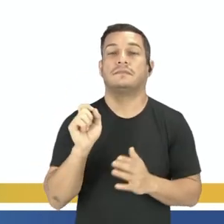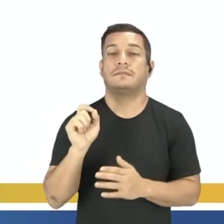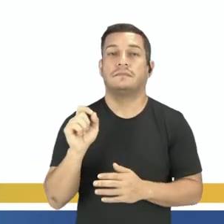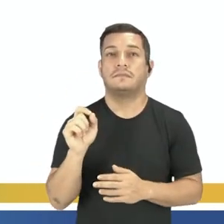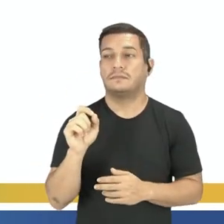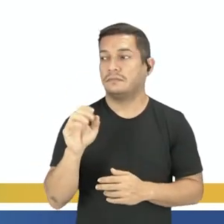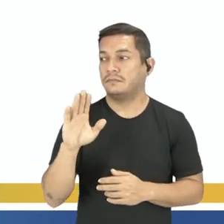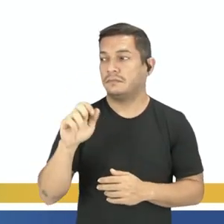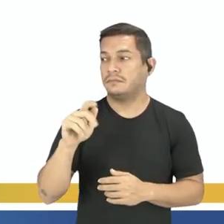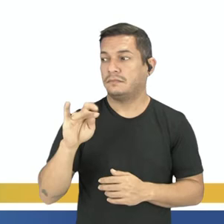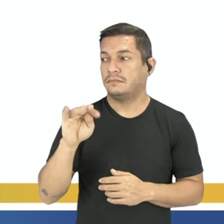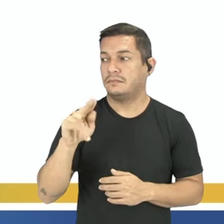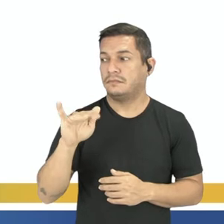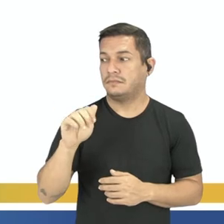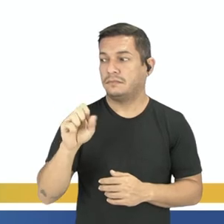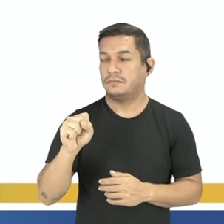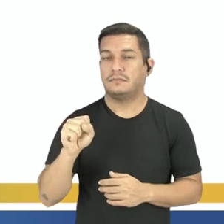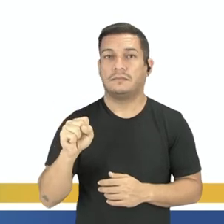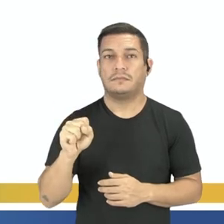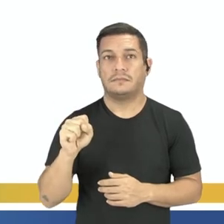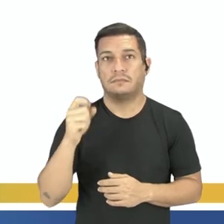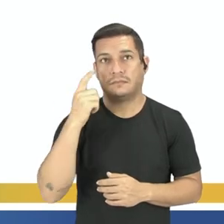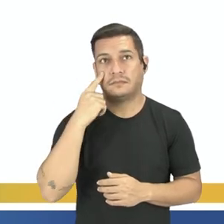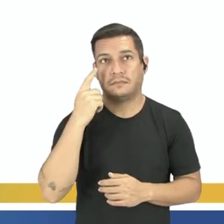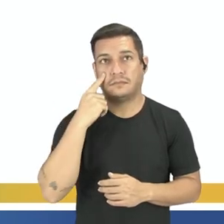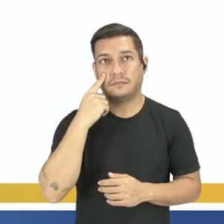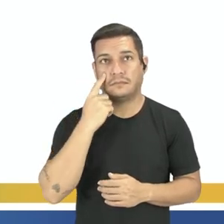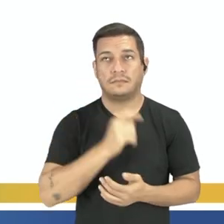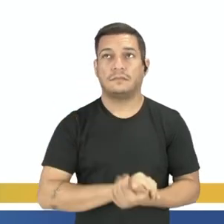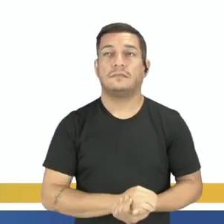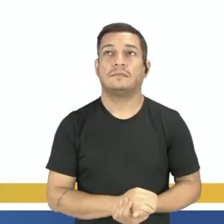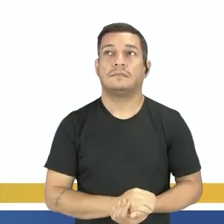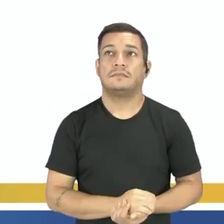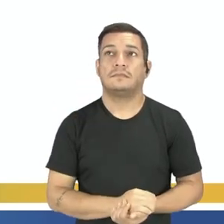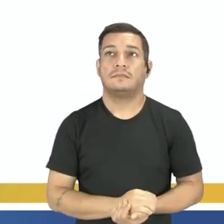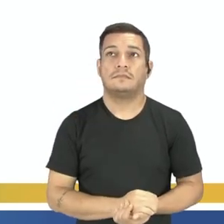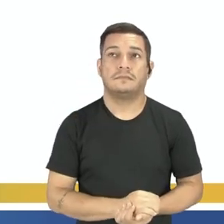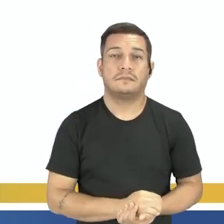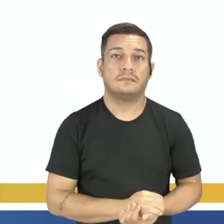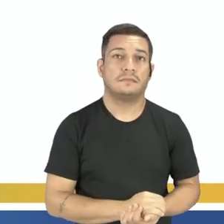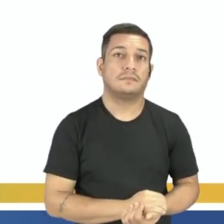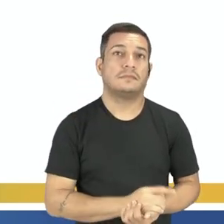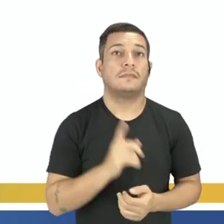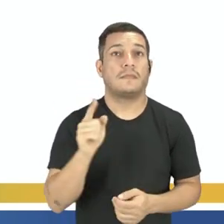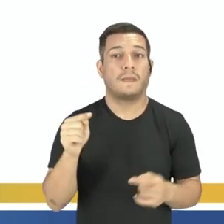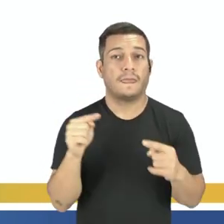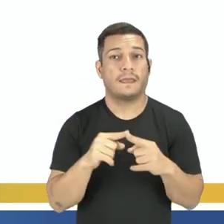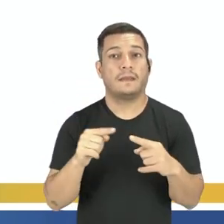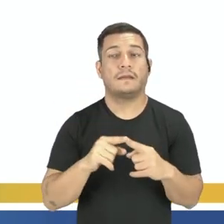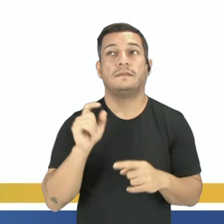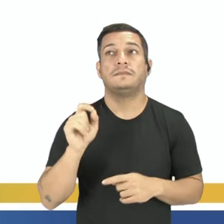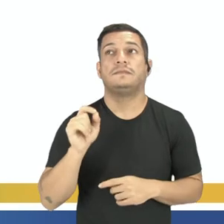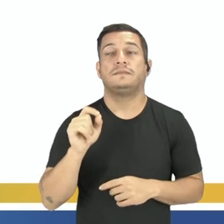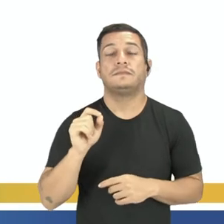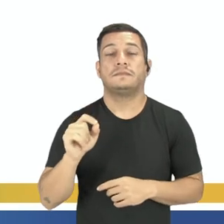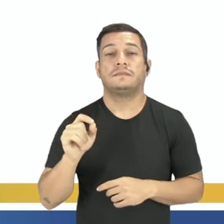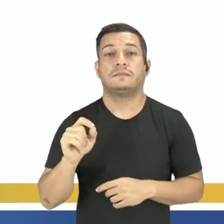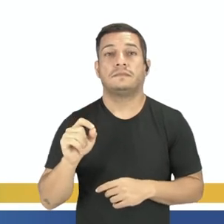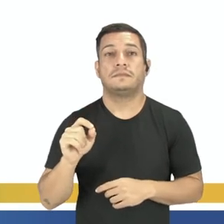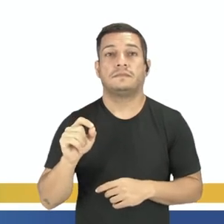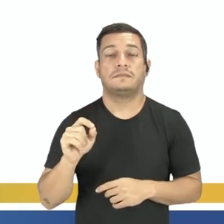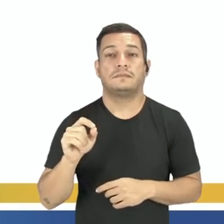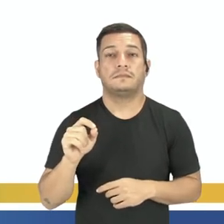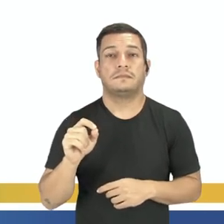capitanias. A parte que está pontilhada em amarela, ela é uma parte mais ligada às partes